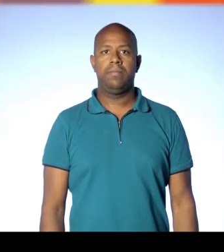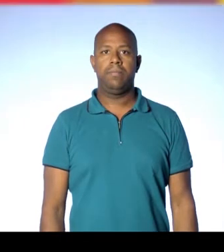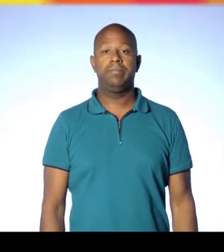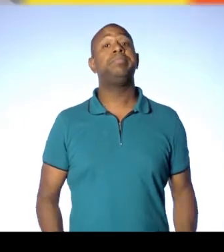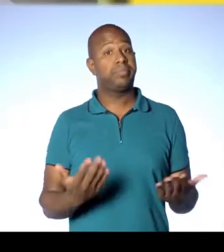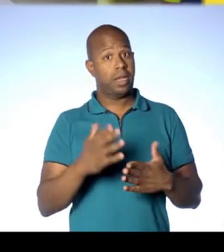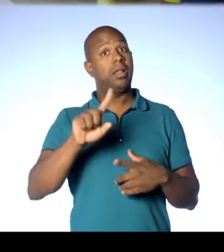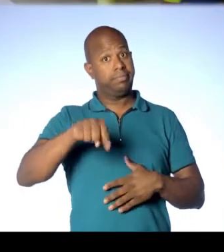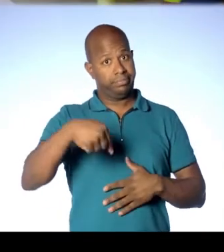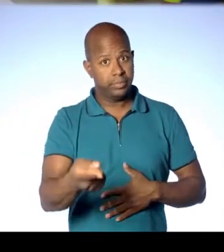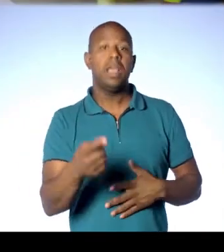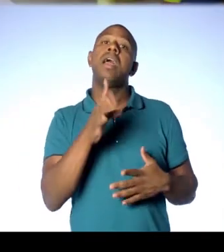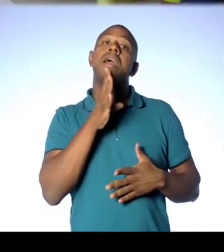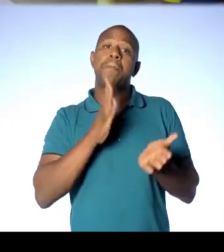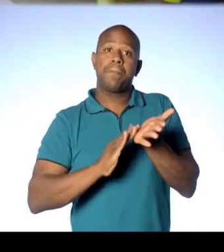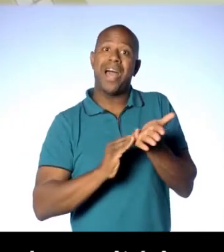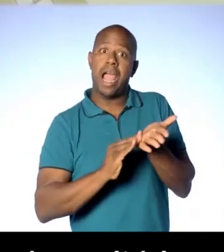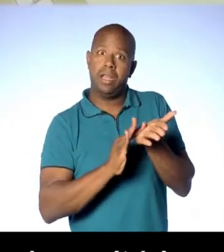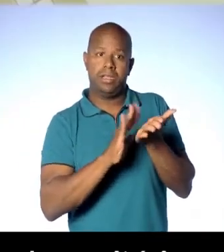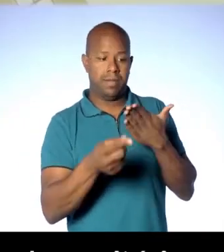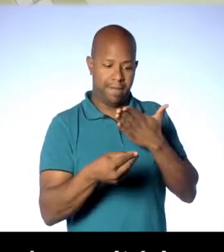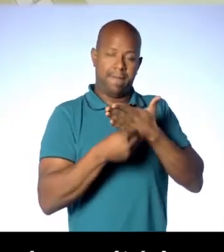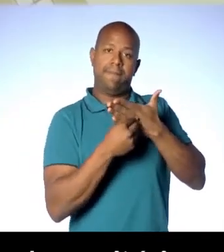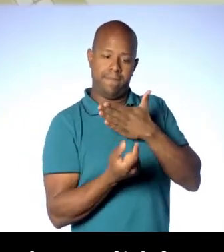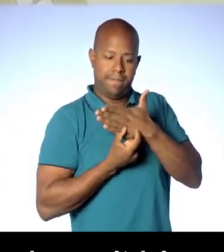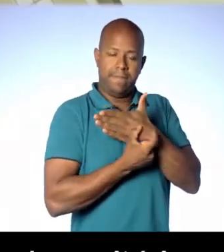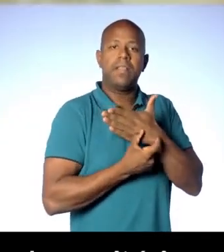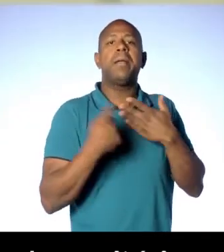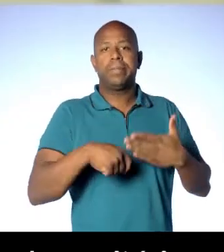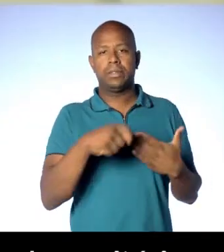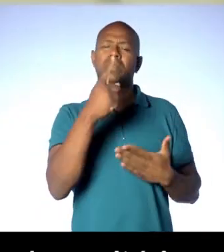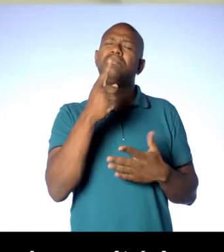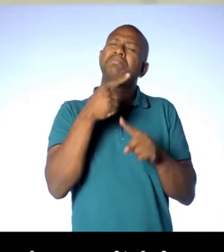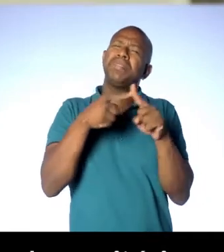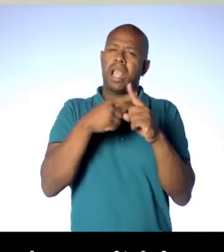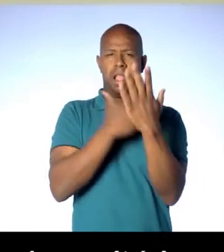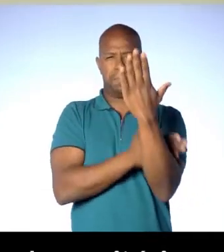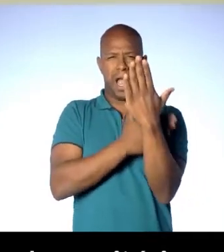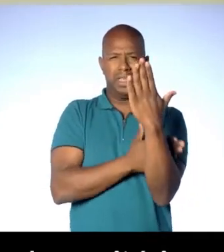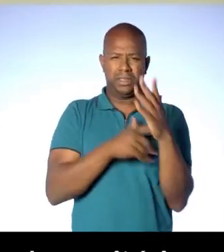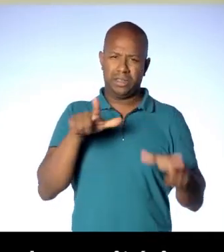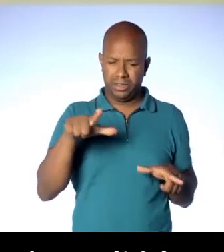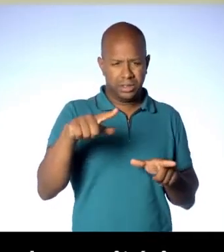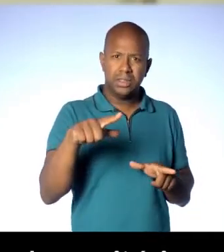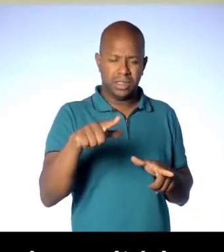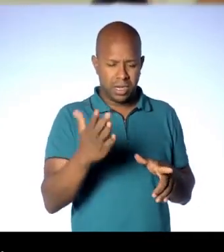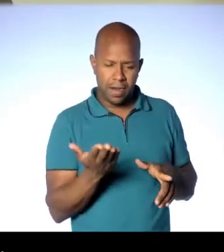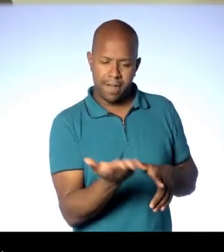A próxima etapa é colocar o braile nos elementos. Para a gente aplicar o braile, a gente vai precisar de um pedaço da pasta de escritório.